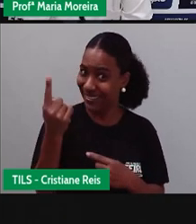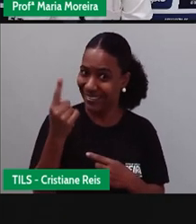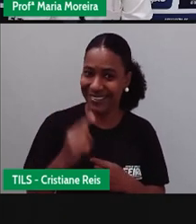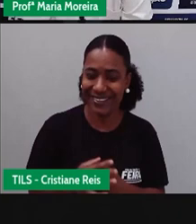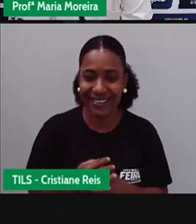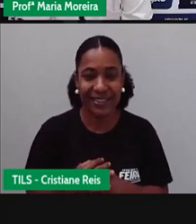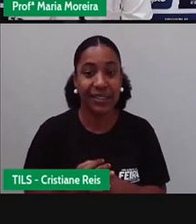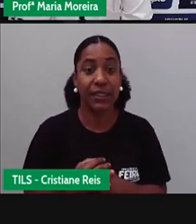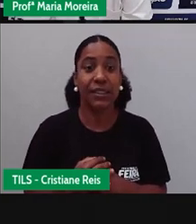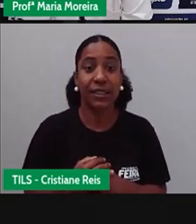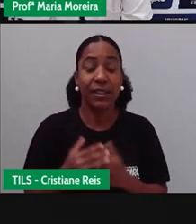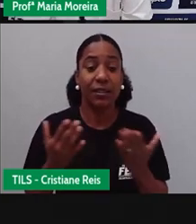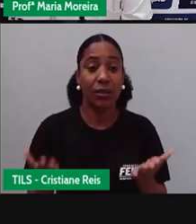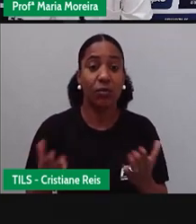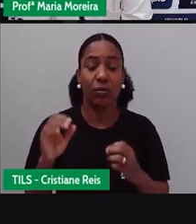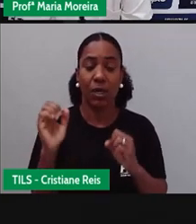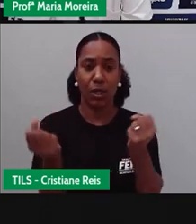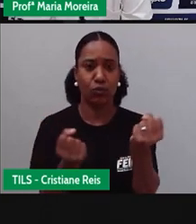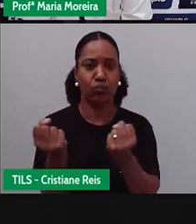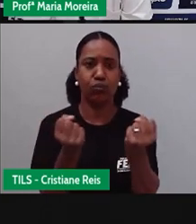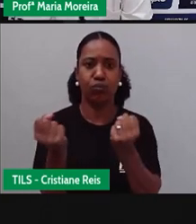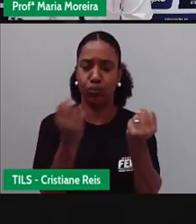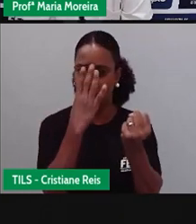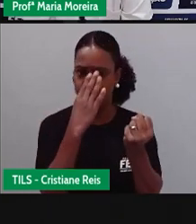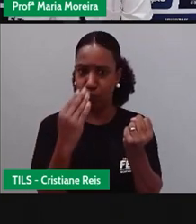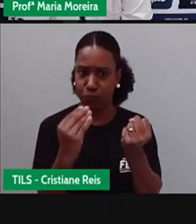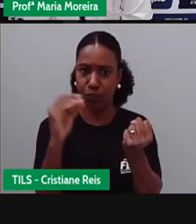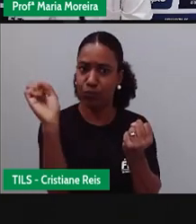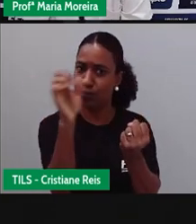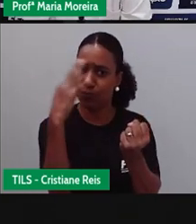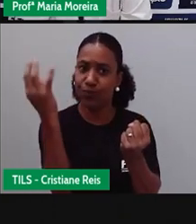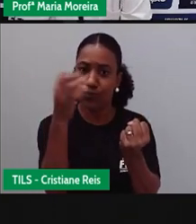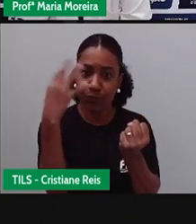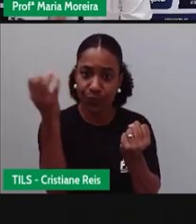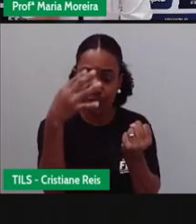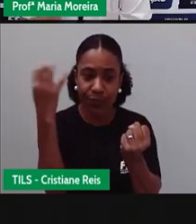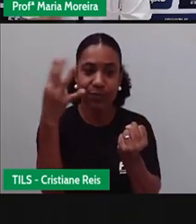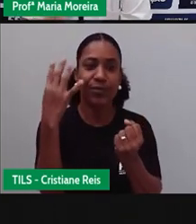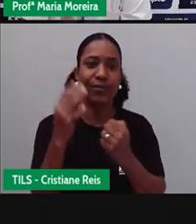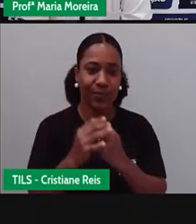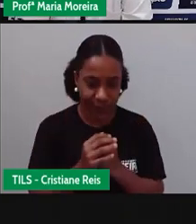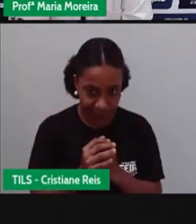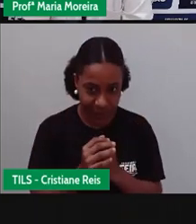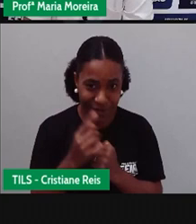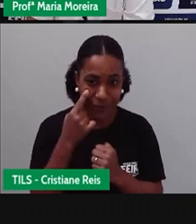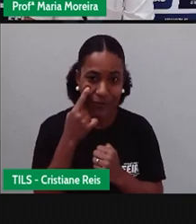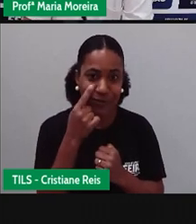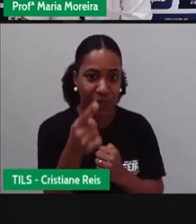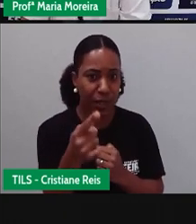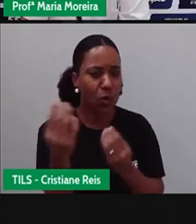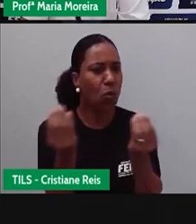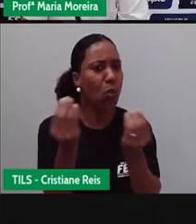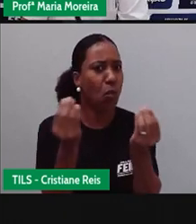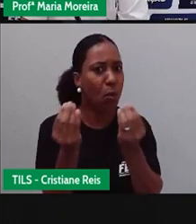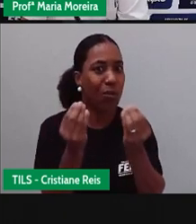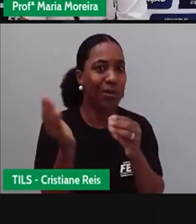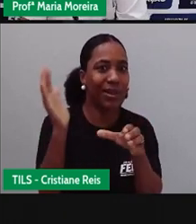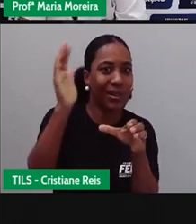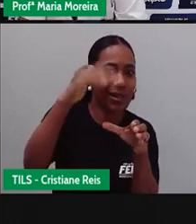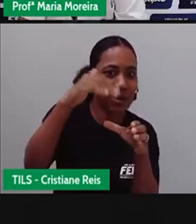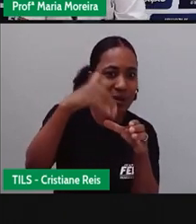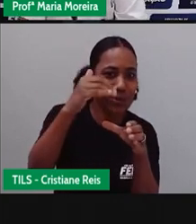Bom, as ambulâncias têm muitos equipamentos usados para transportar e tratar os pacientes. Aí tem uma foto do interior de uma ambulância.